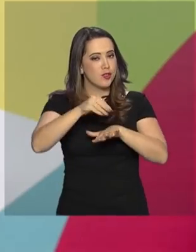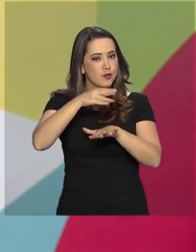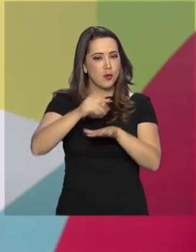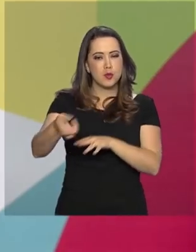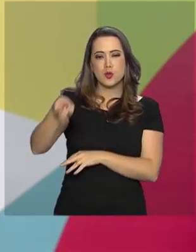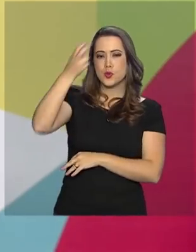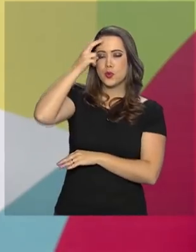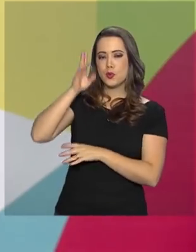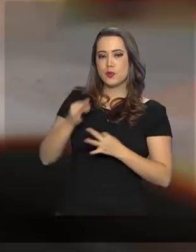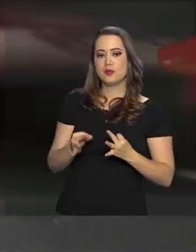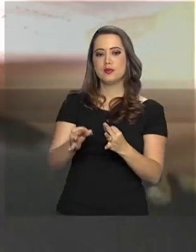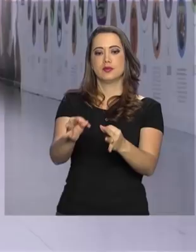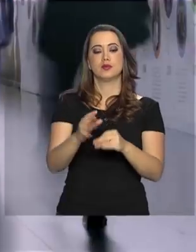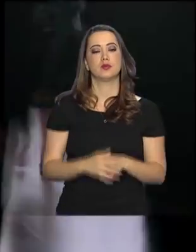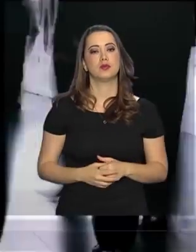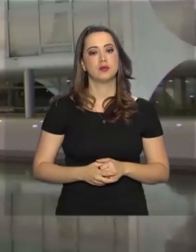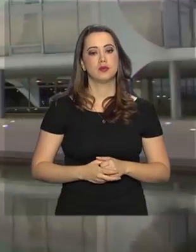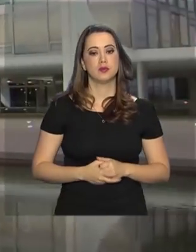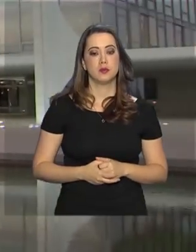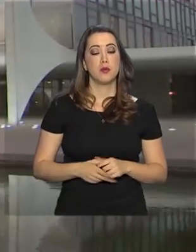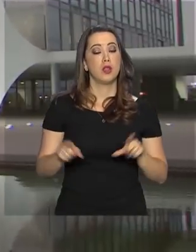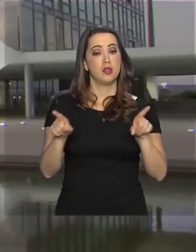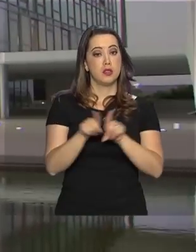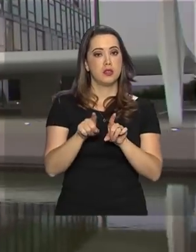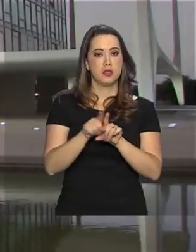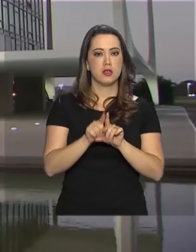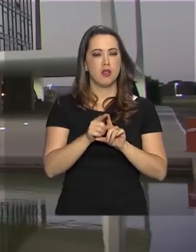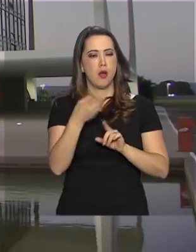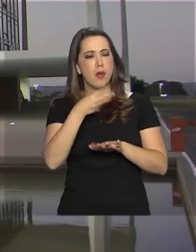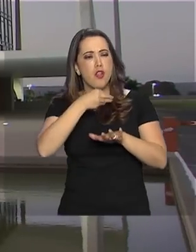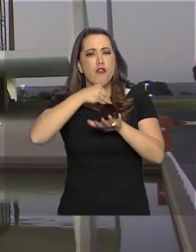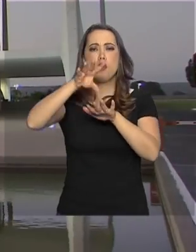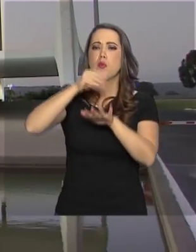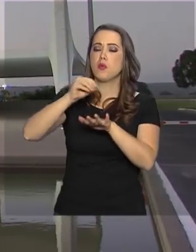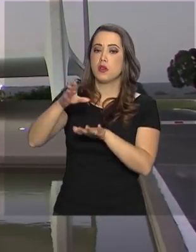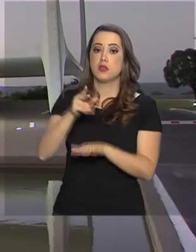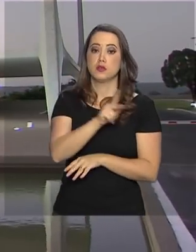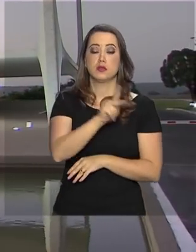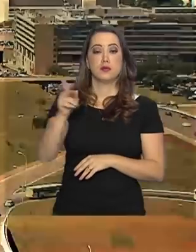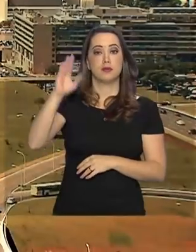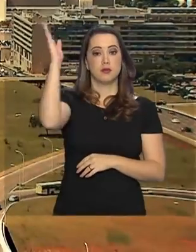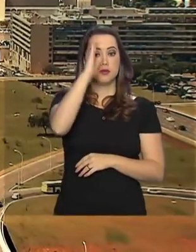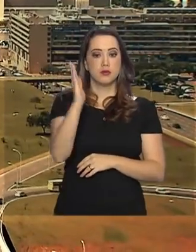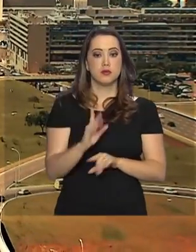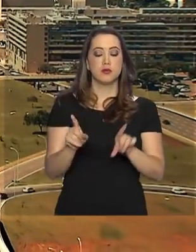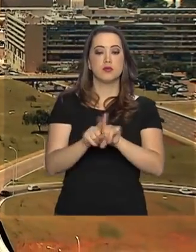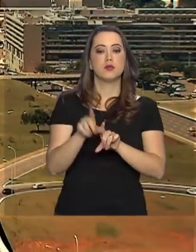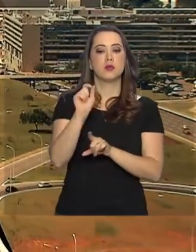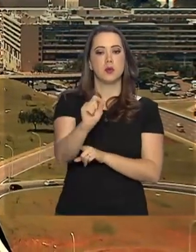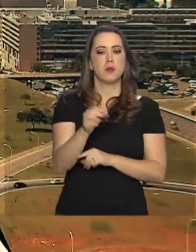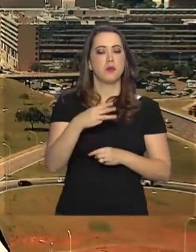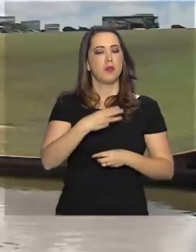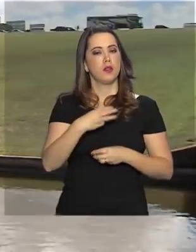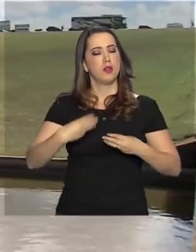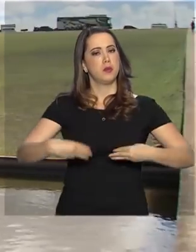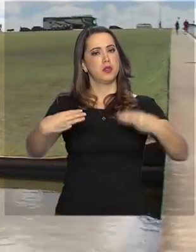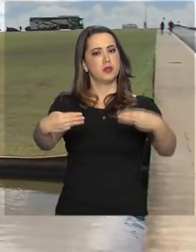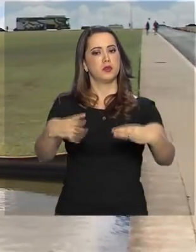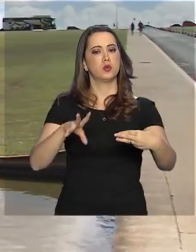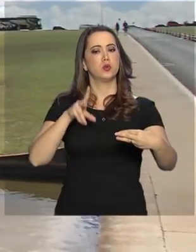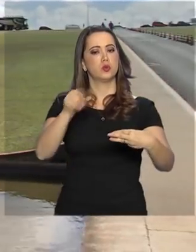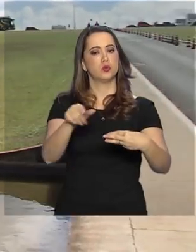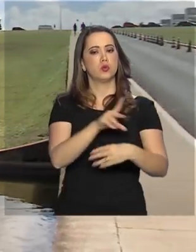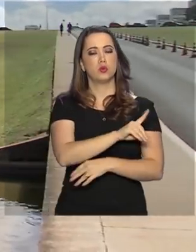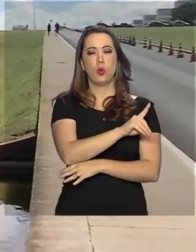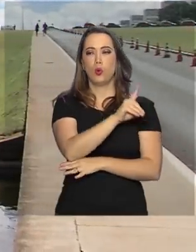cultura e tecnologia. Além de flashes com informações da Presidência da República e ministérios durante